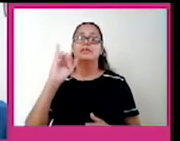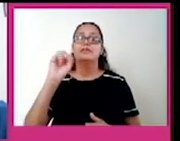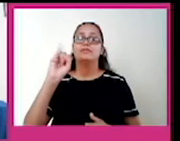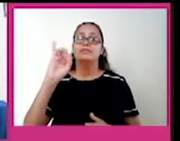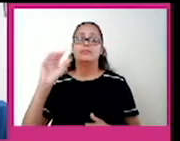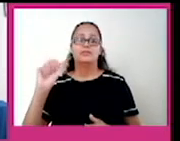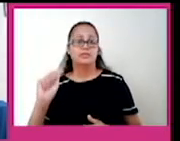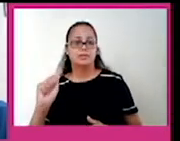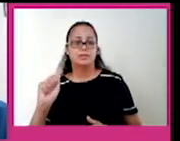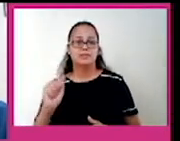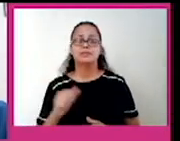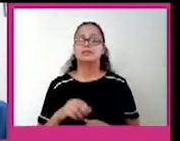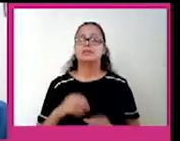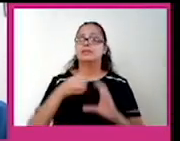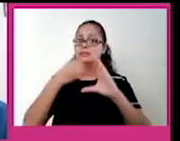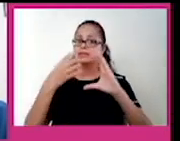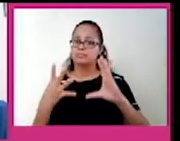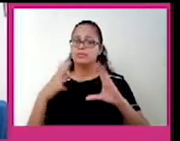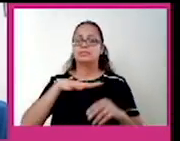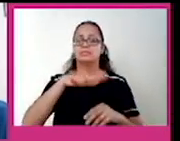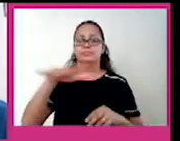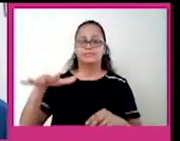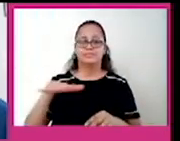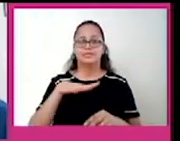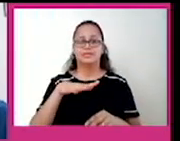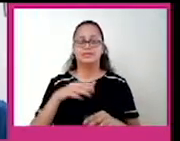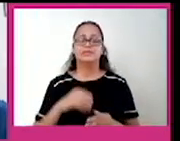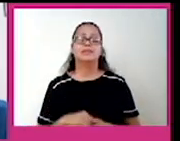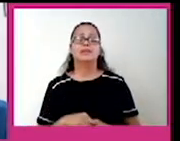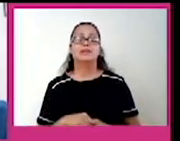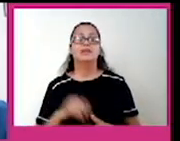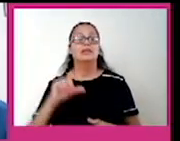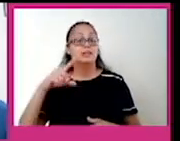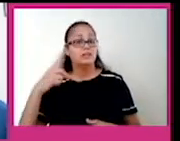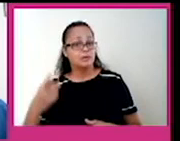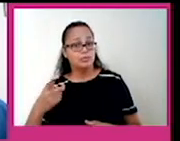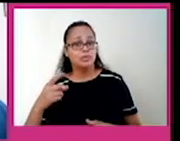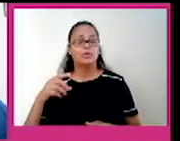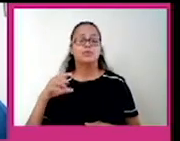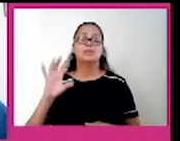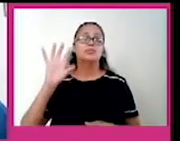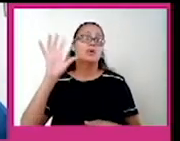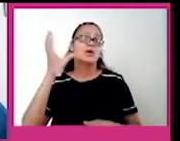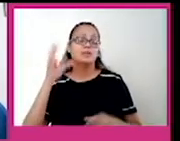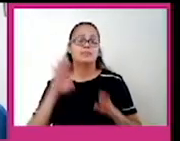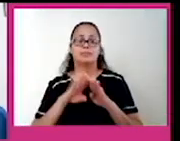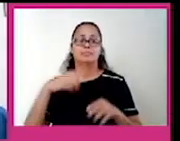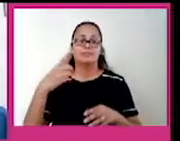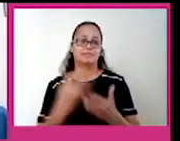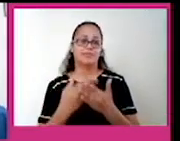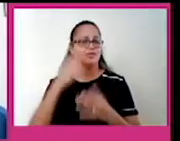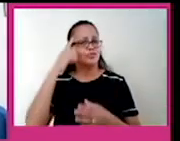são os aspectos naturais. A gente fala do relevo, da hidrografia. Já, já vamos falar do clima também. É isso. Então, até a próxima aula.